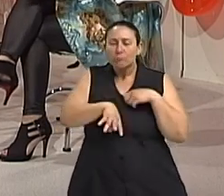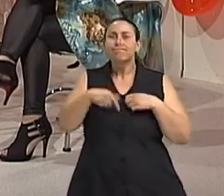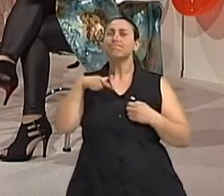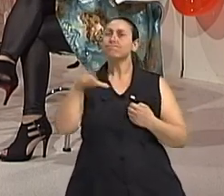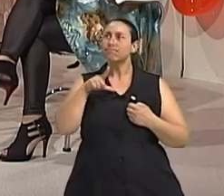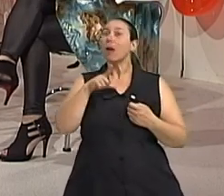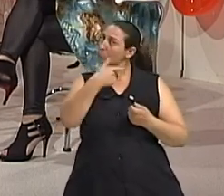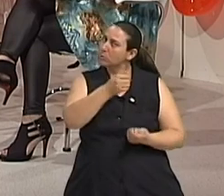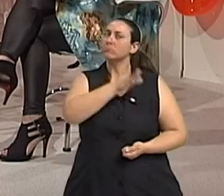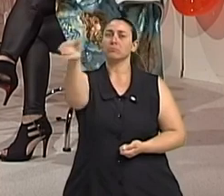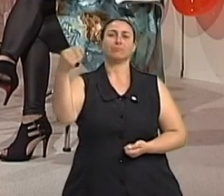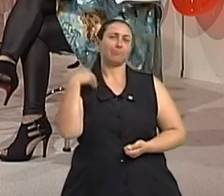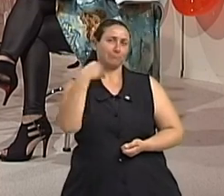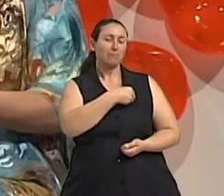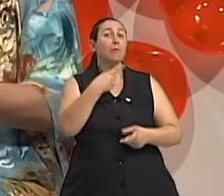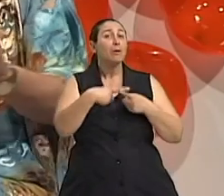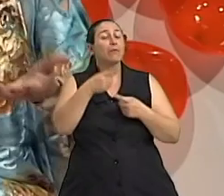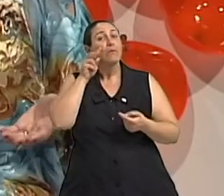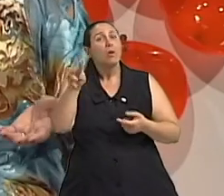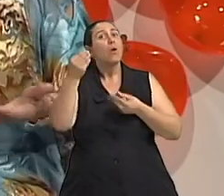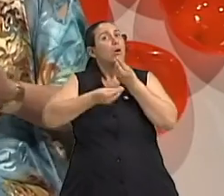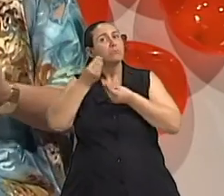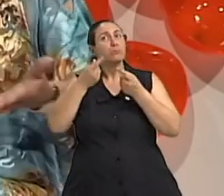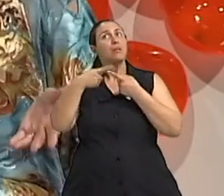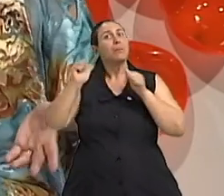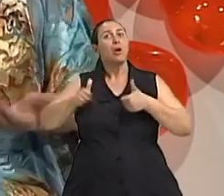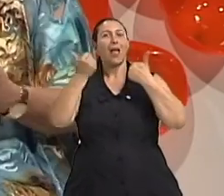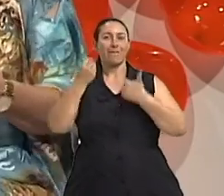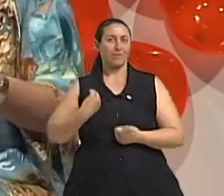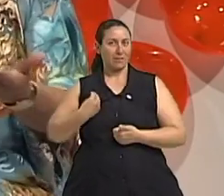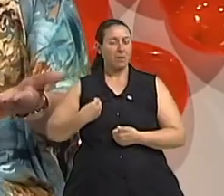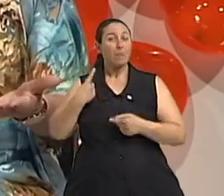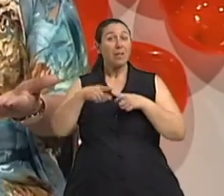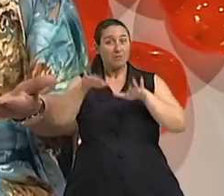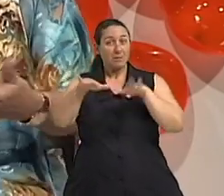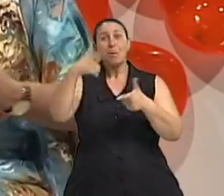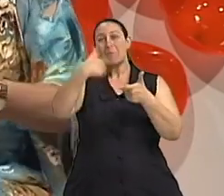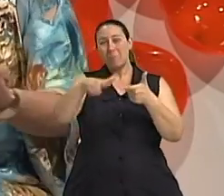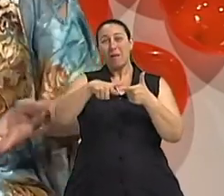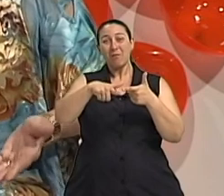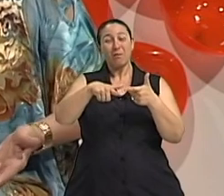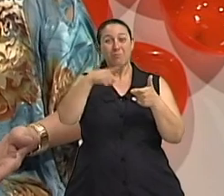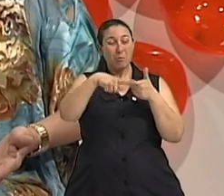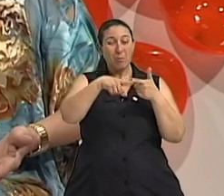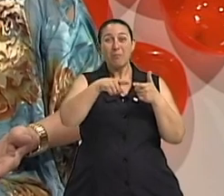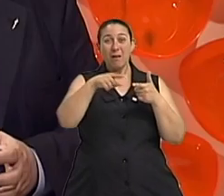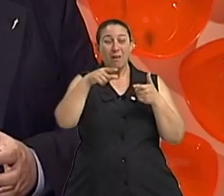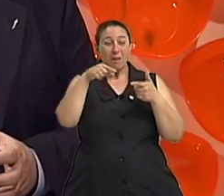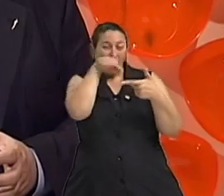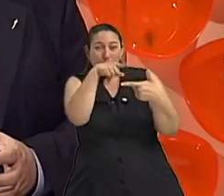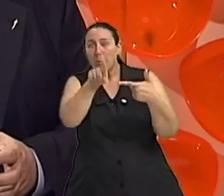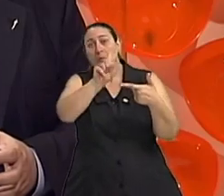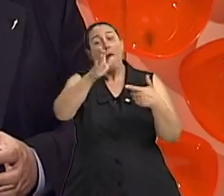se for o caso ou de gerenciar melhor que eu costumo dizer o problema às vezes não é o problema é a forma como eu gerencio o problema